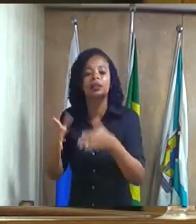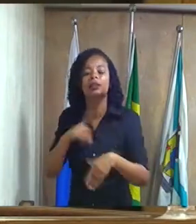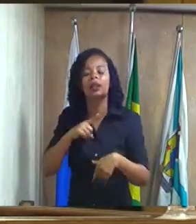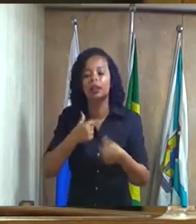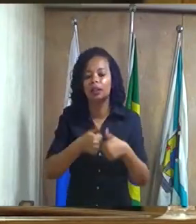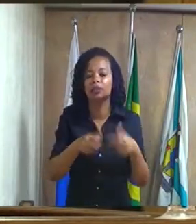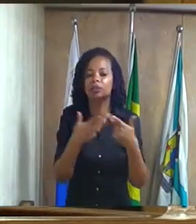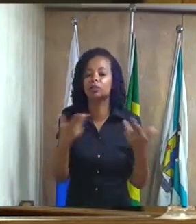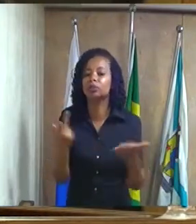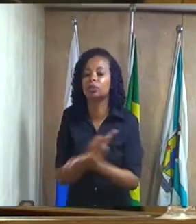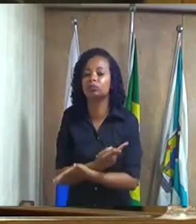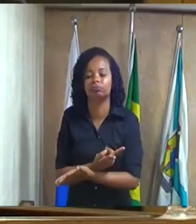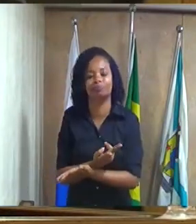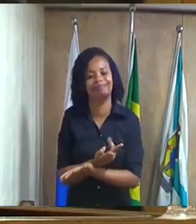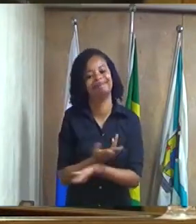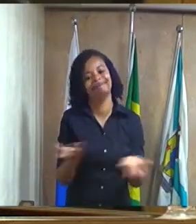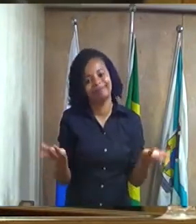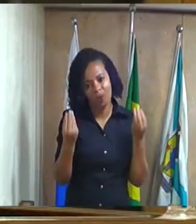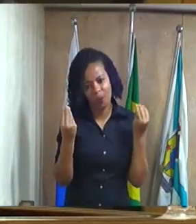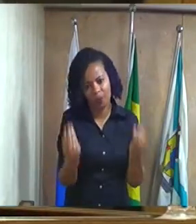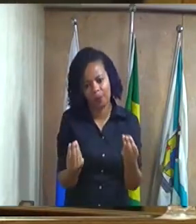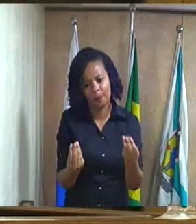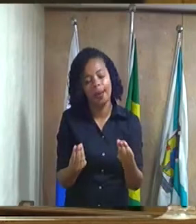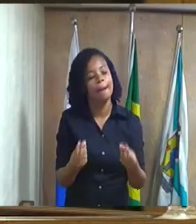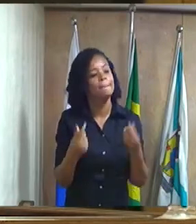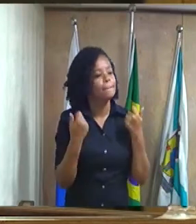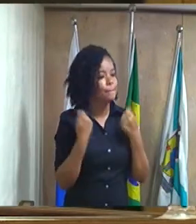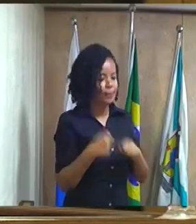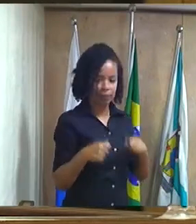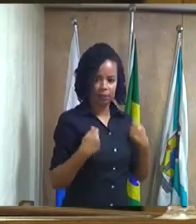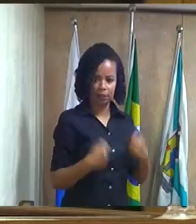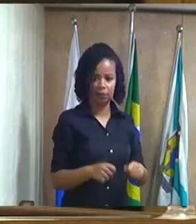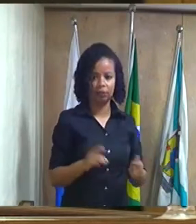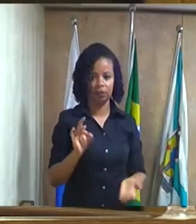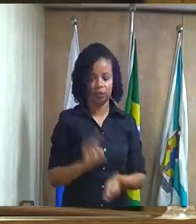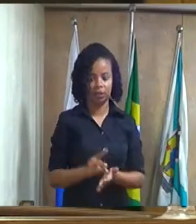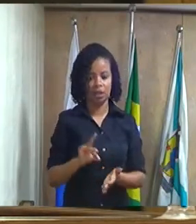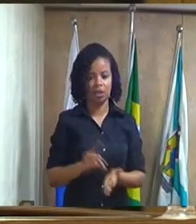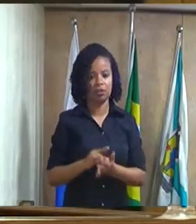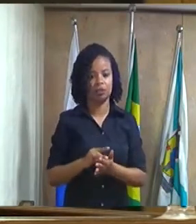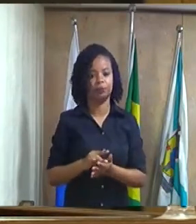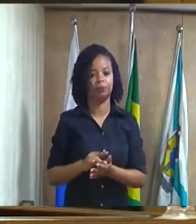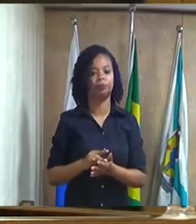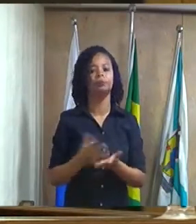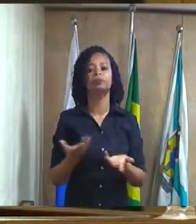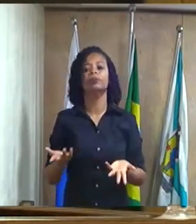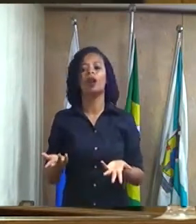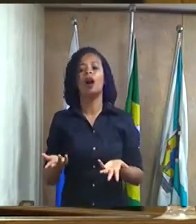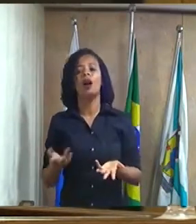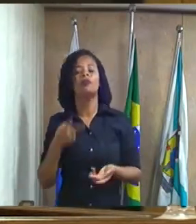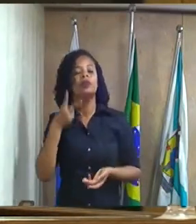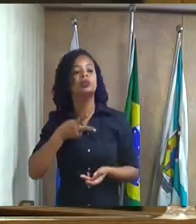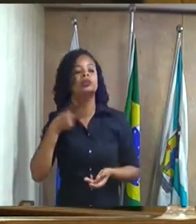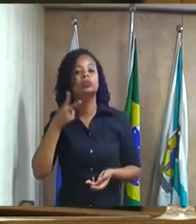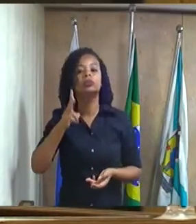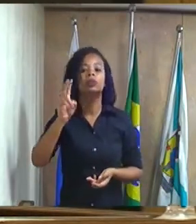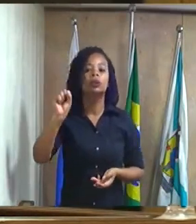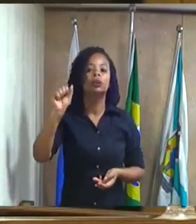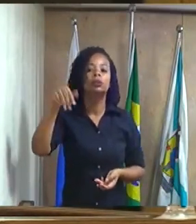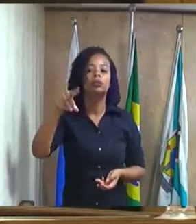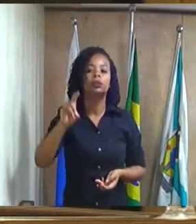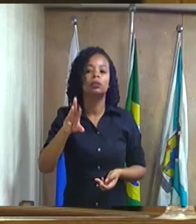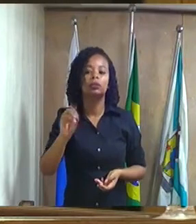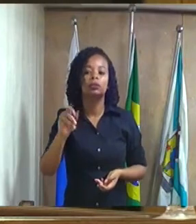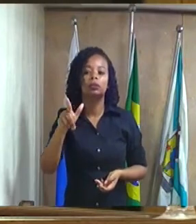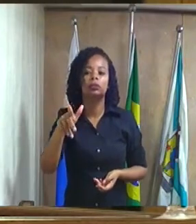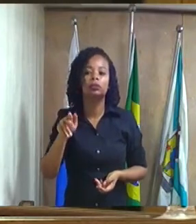ali isso não é possível então eu gostaria que fosse realmente a fim mas olha o vereador Sanduleges colocando para ele mas